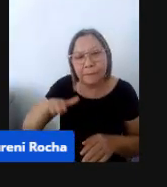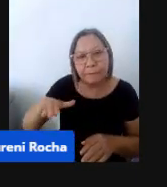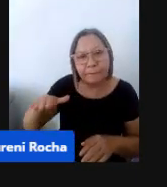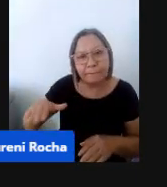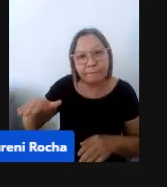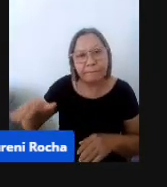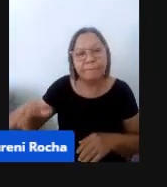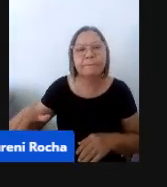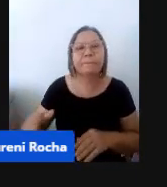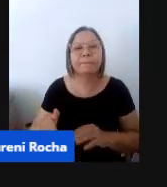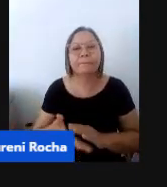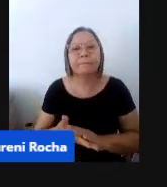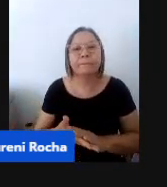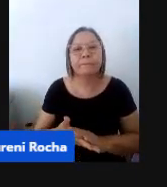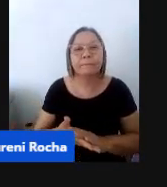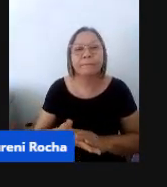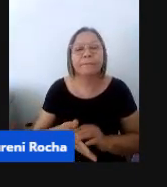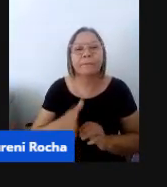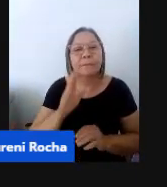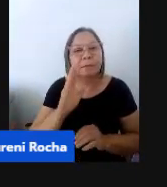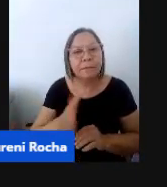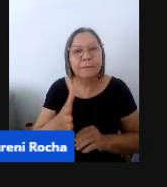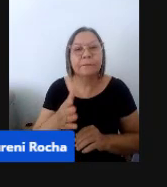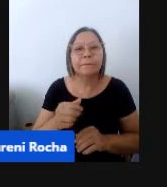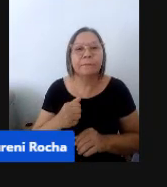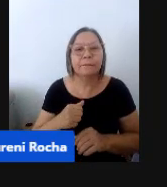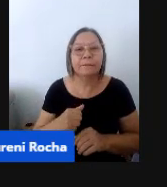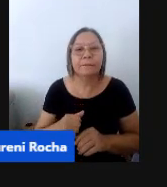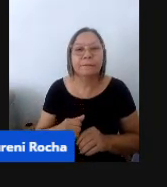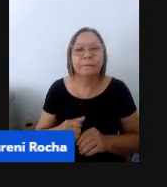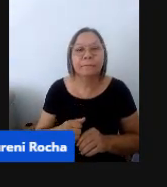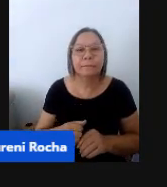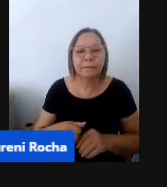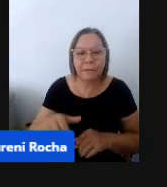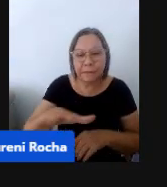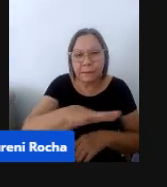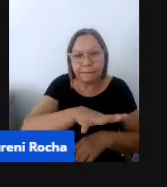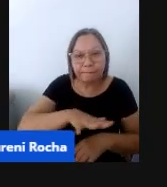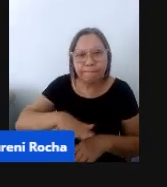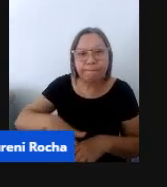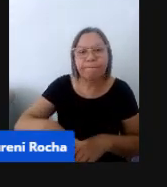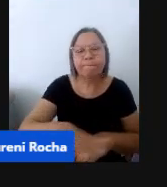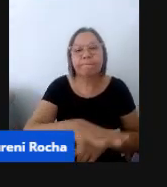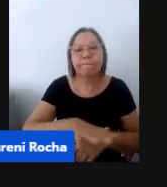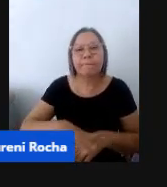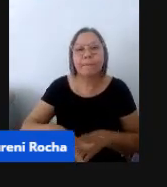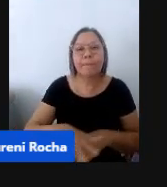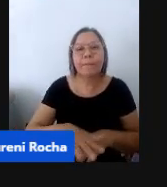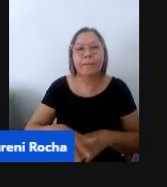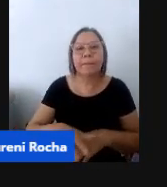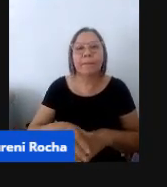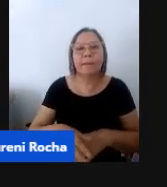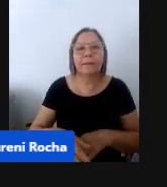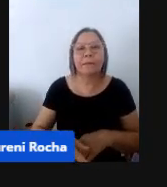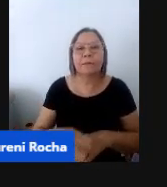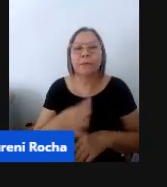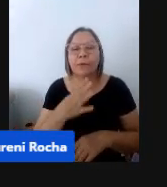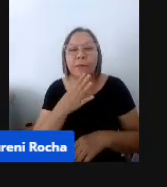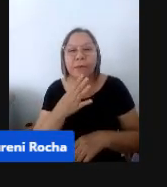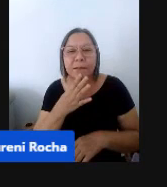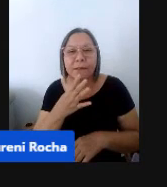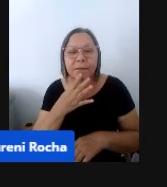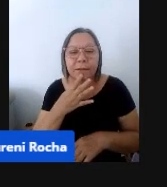pequenas, né? Elas já estão imersas em um ambiente em que os conhecimentos matemáticos se